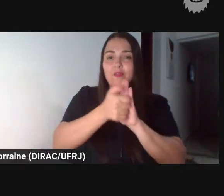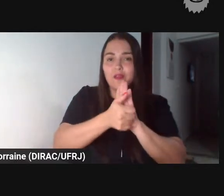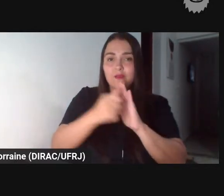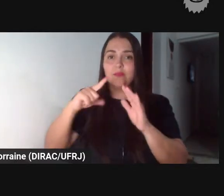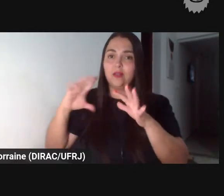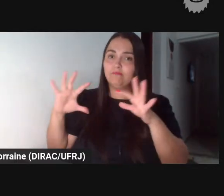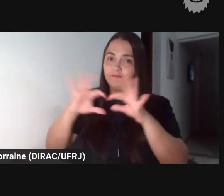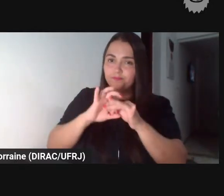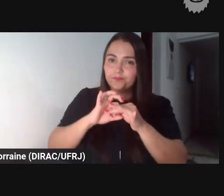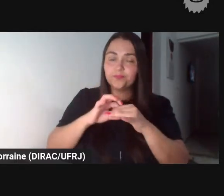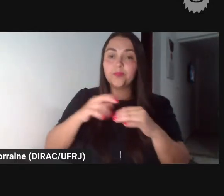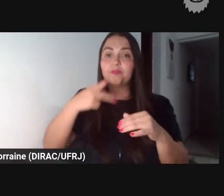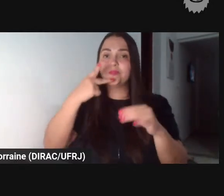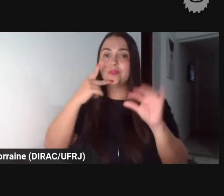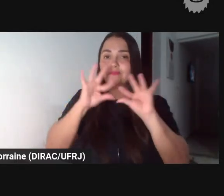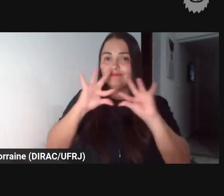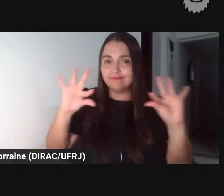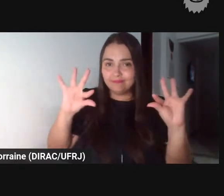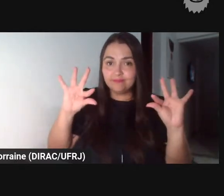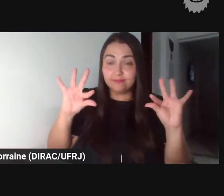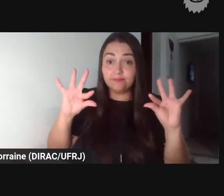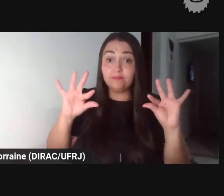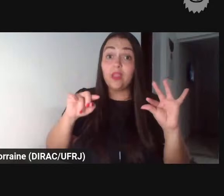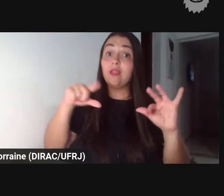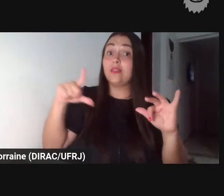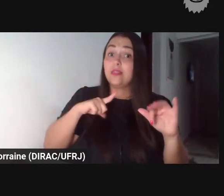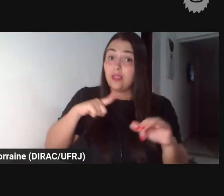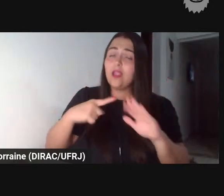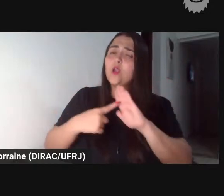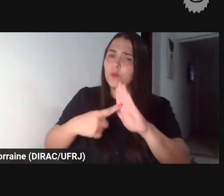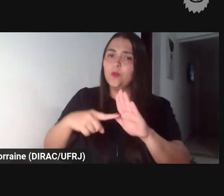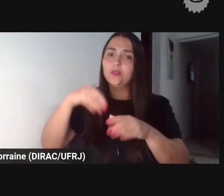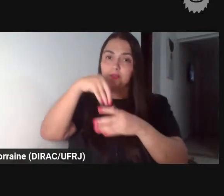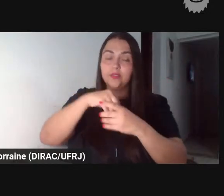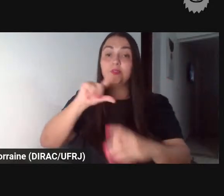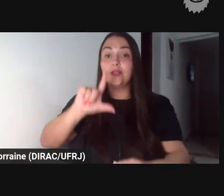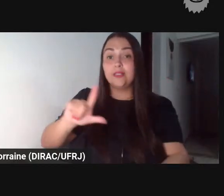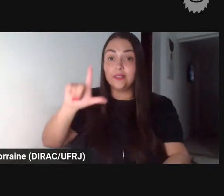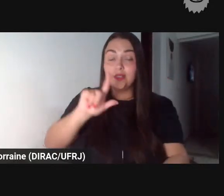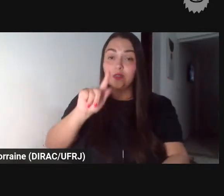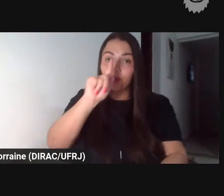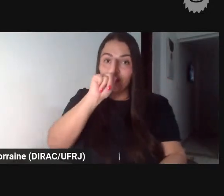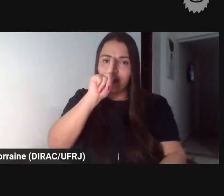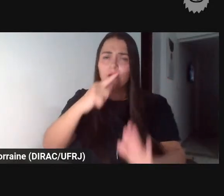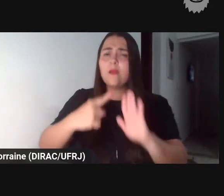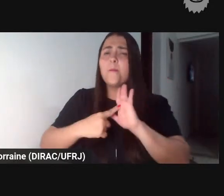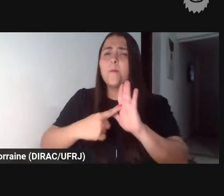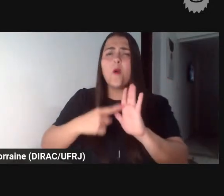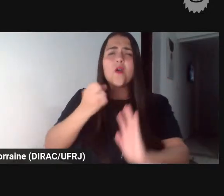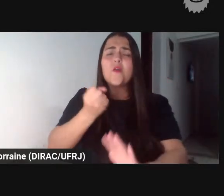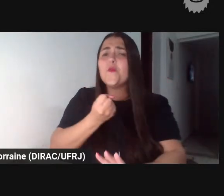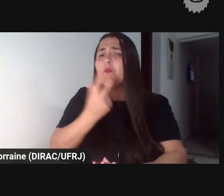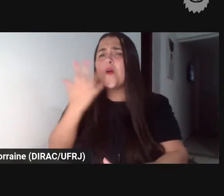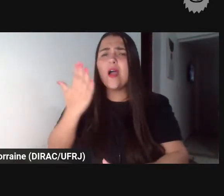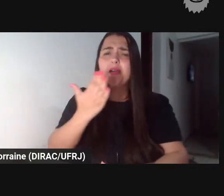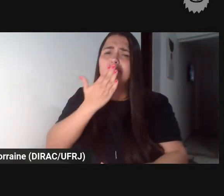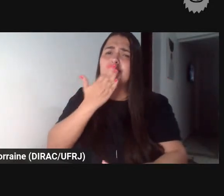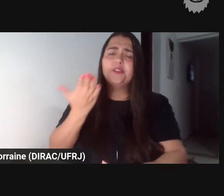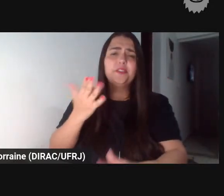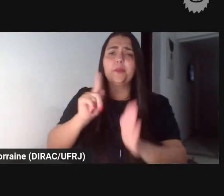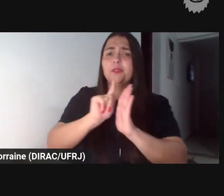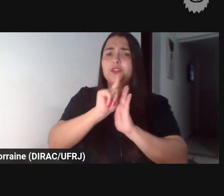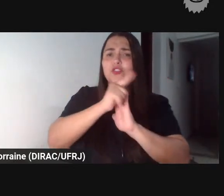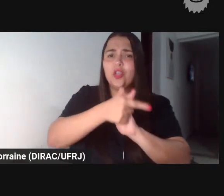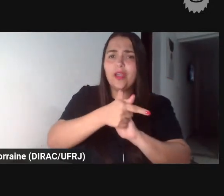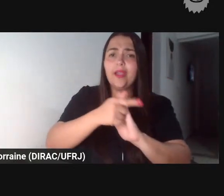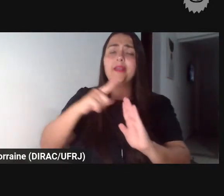a fábula continua aparecendo na literatura grega em todos os gêneros a gente vai encontrar a